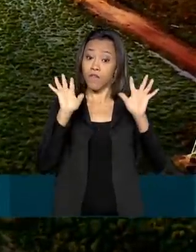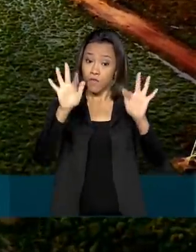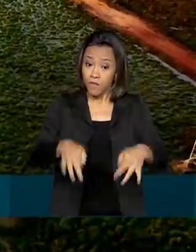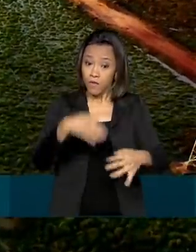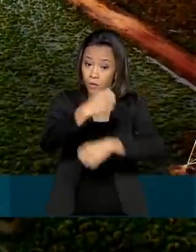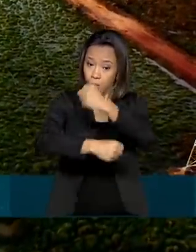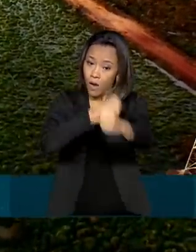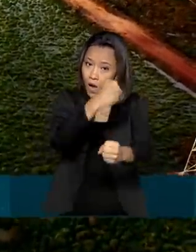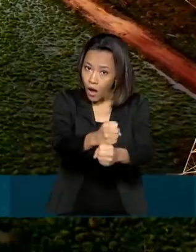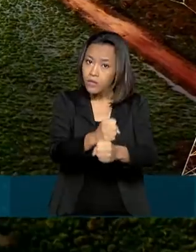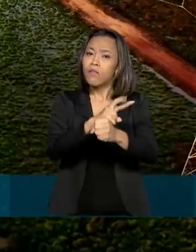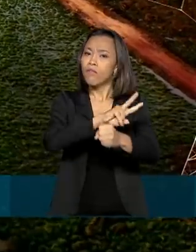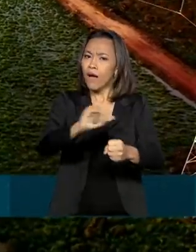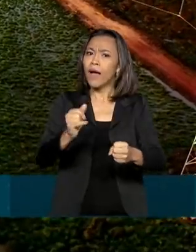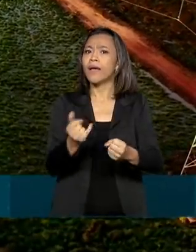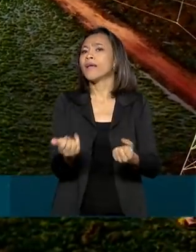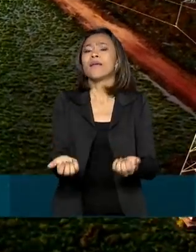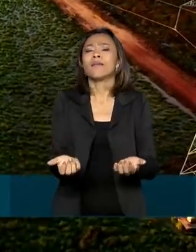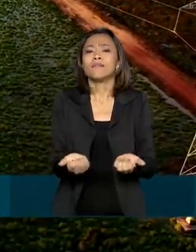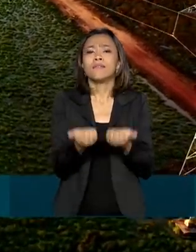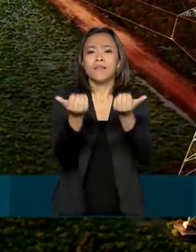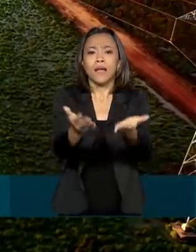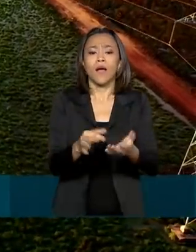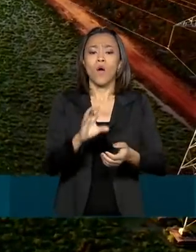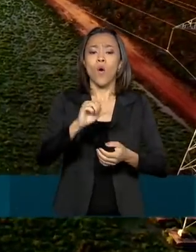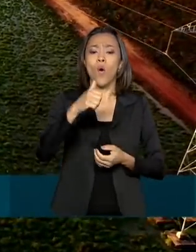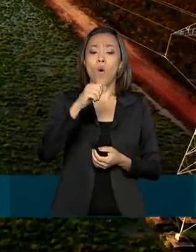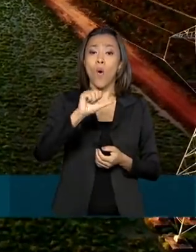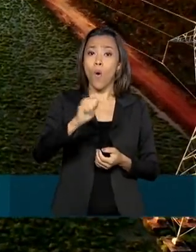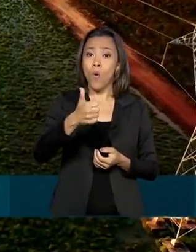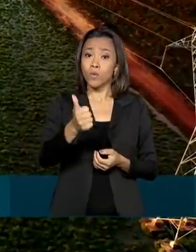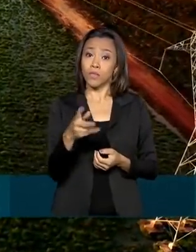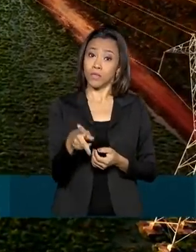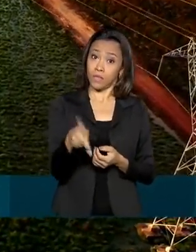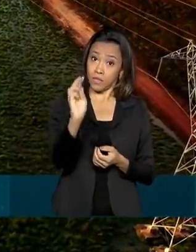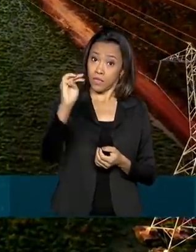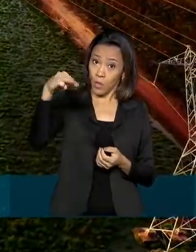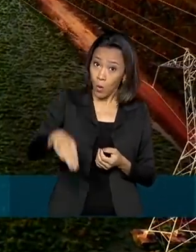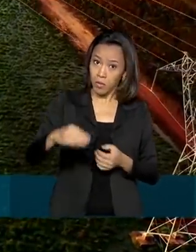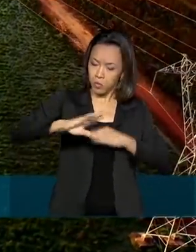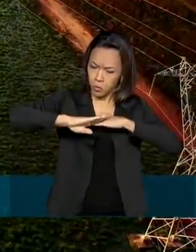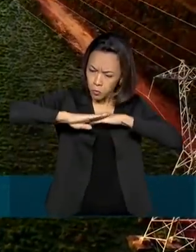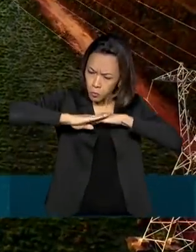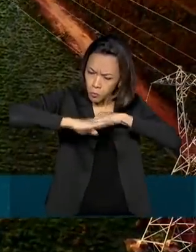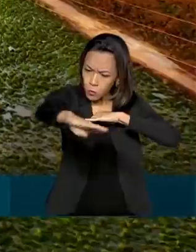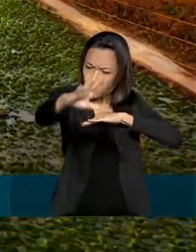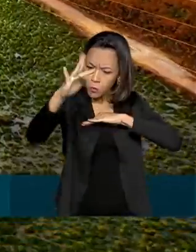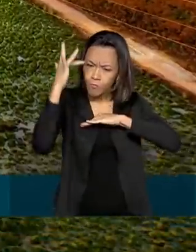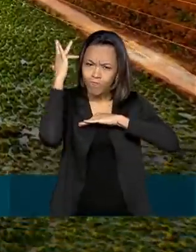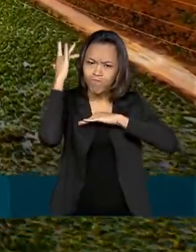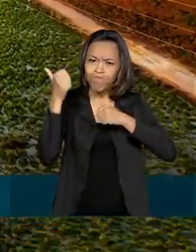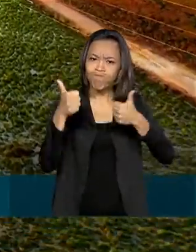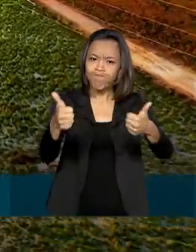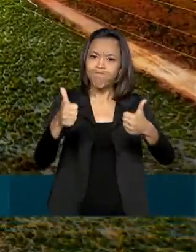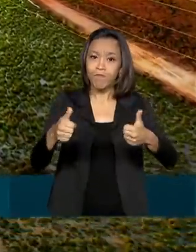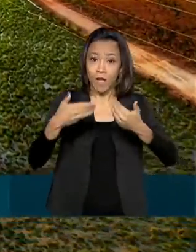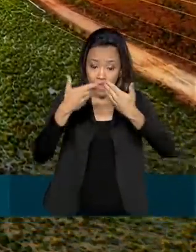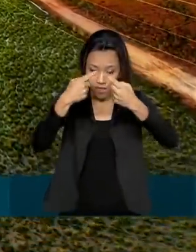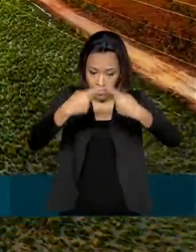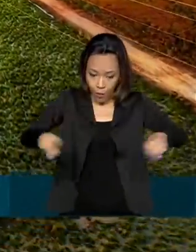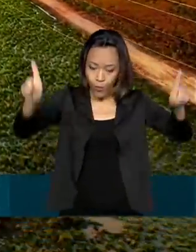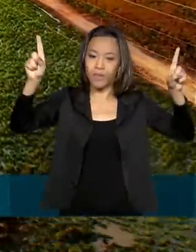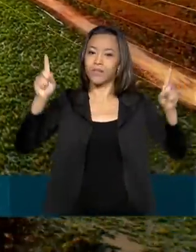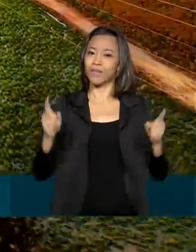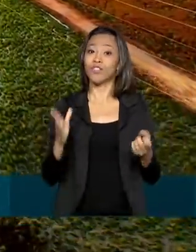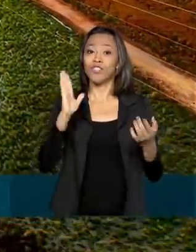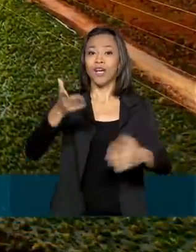maranhenses vão receber 11 km da BR-135 revitalizados. A cerimônia de inauguração da pista está